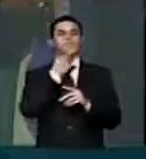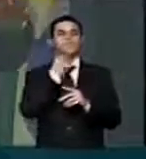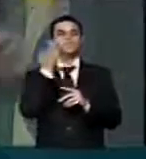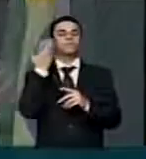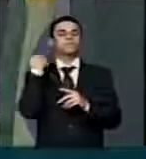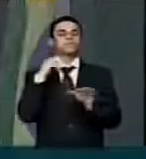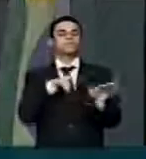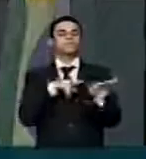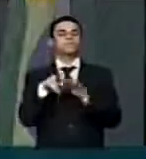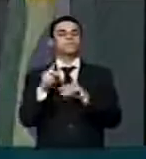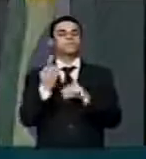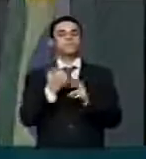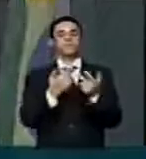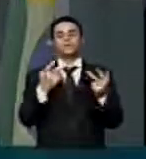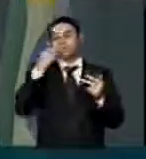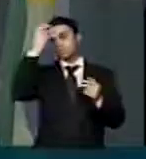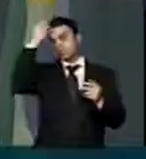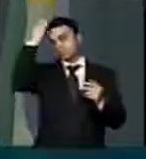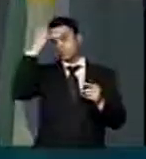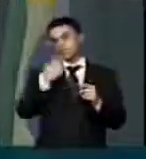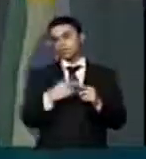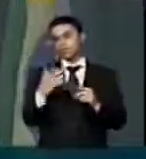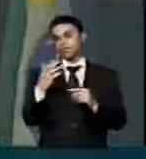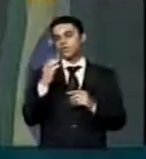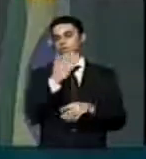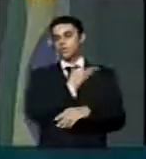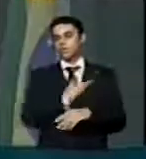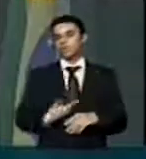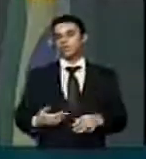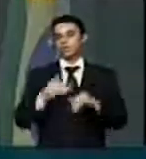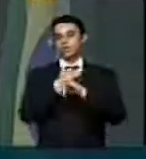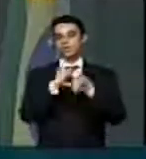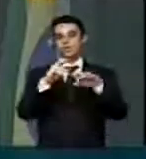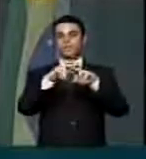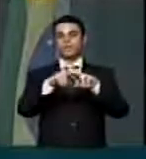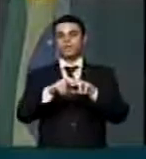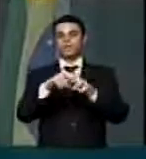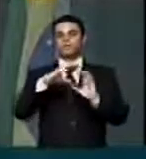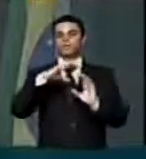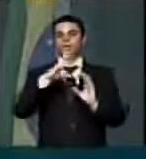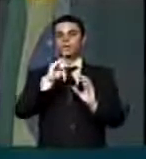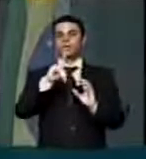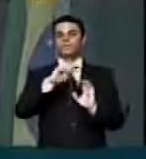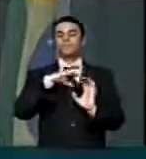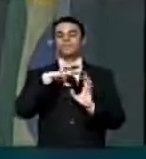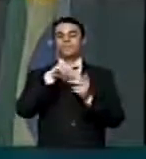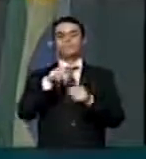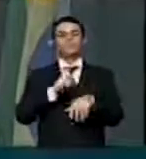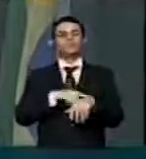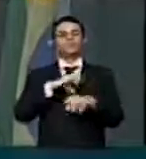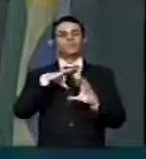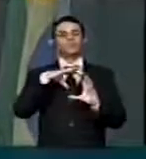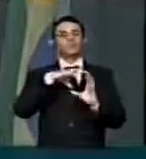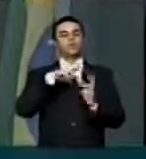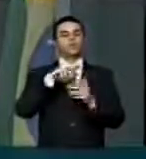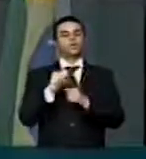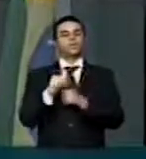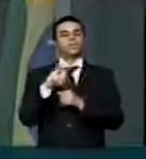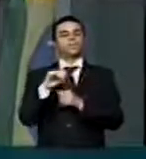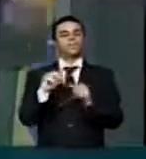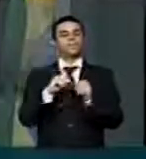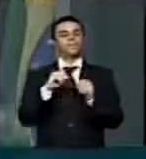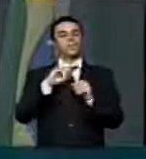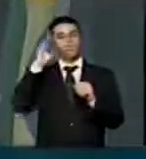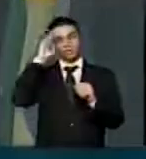o absurdo de que o governo anunciou que, por causa da Copa, no período da Copa exclusivamente, iria colocar o